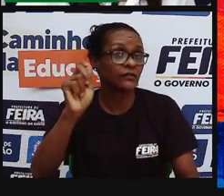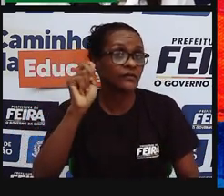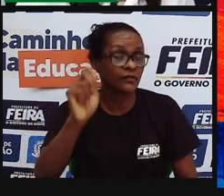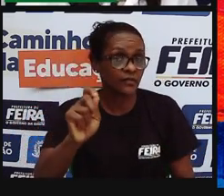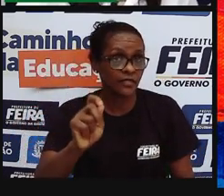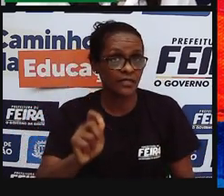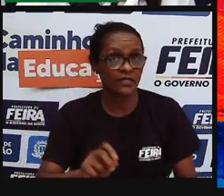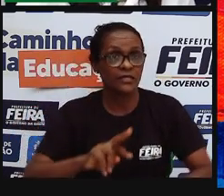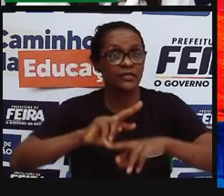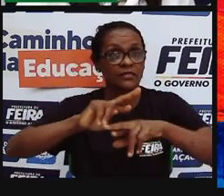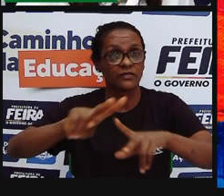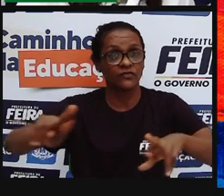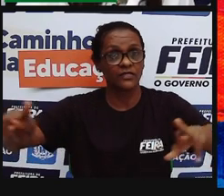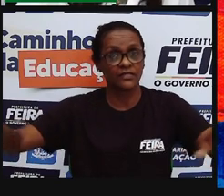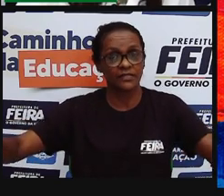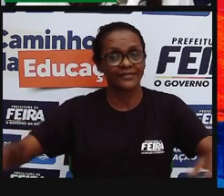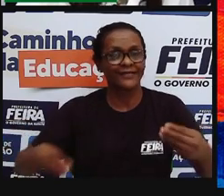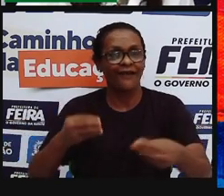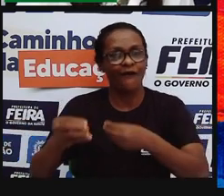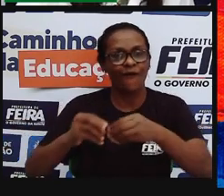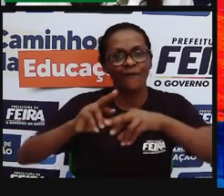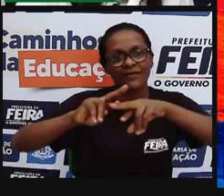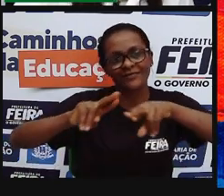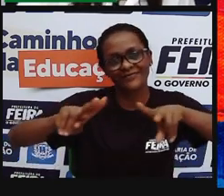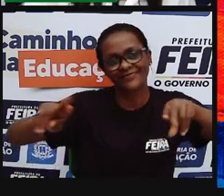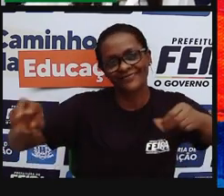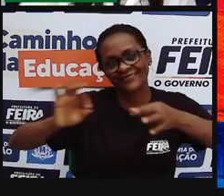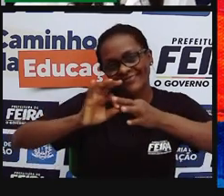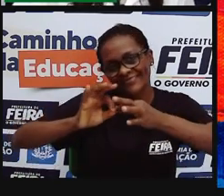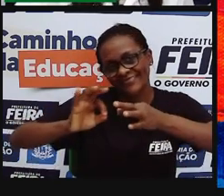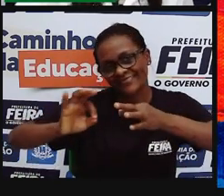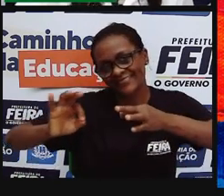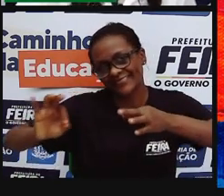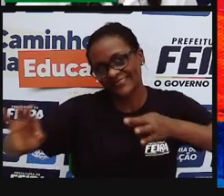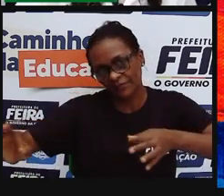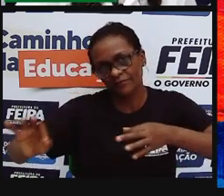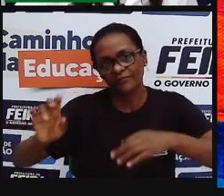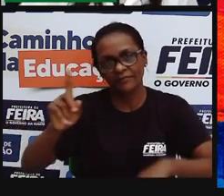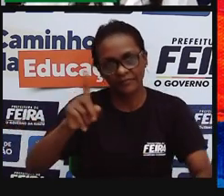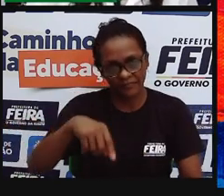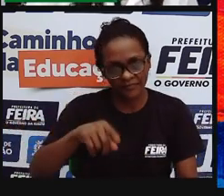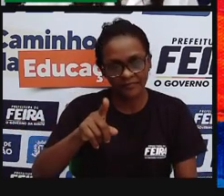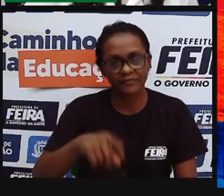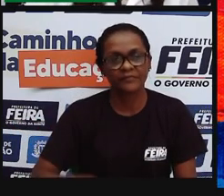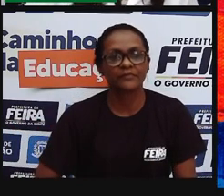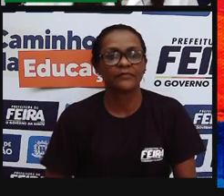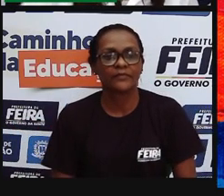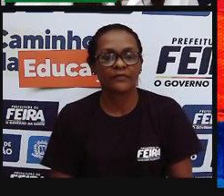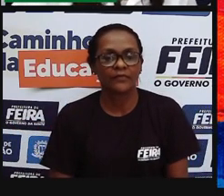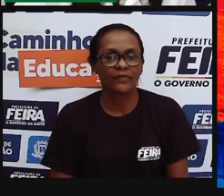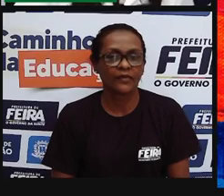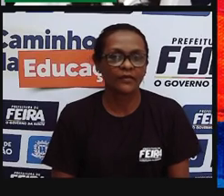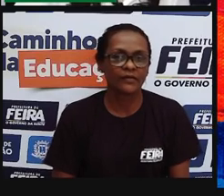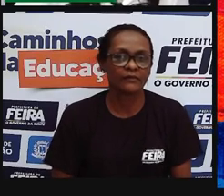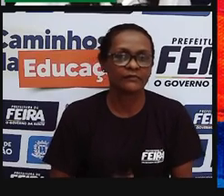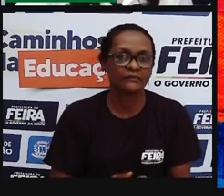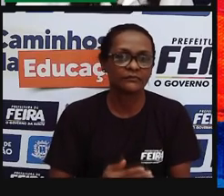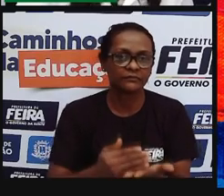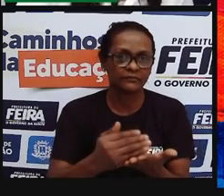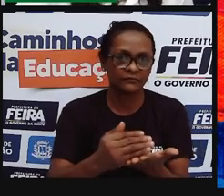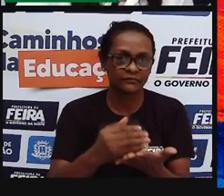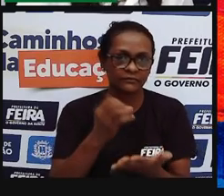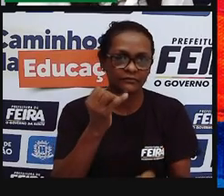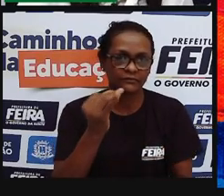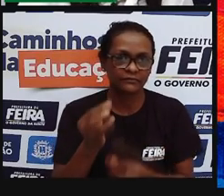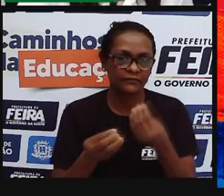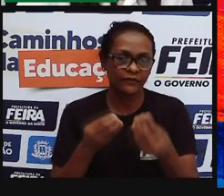ecossistemas, eles podem variar, dimensões, quando a gente vai pensar, então, em, então, se a gente pensa,